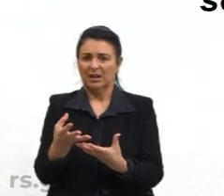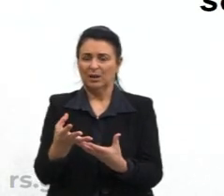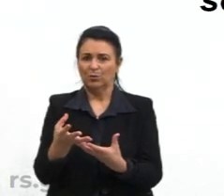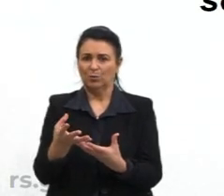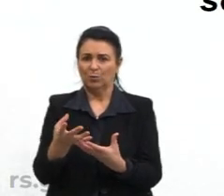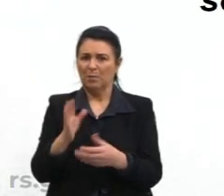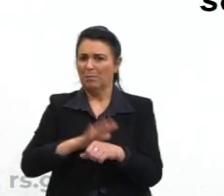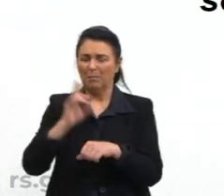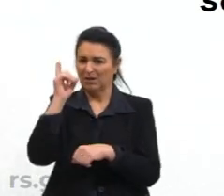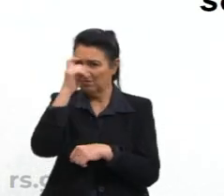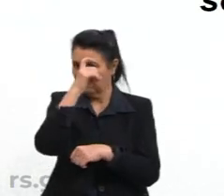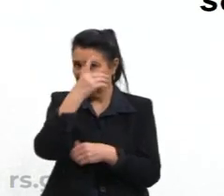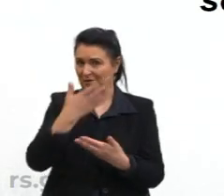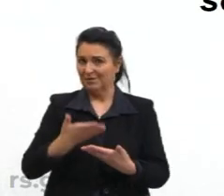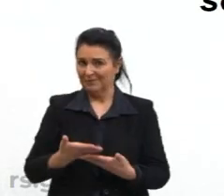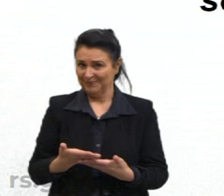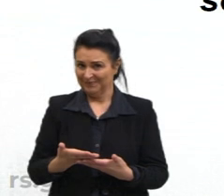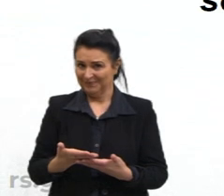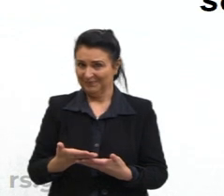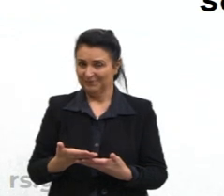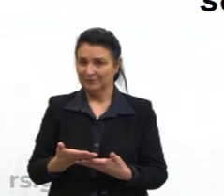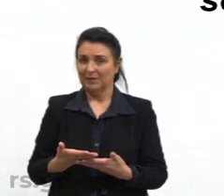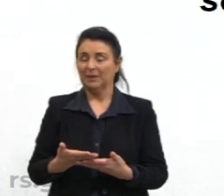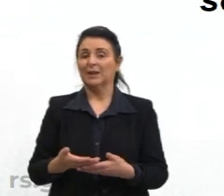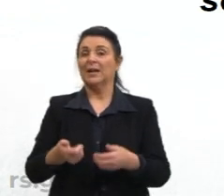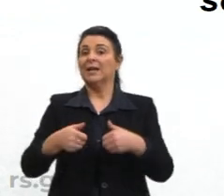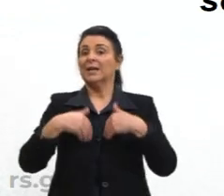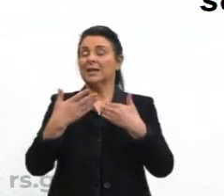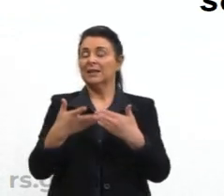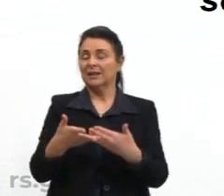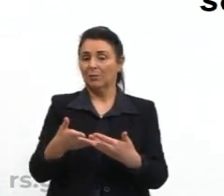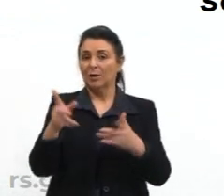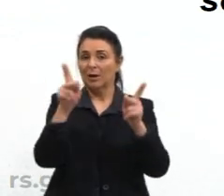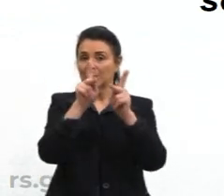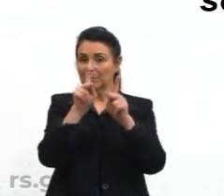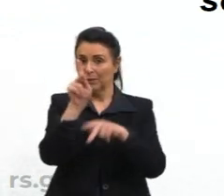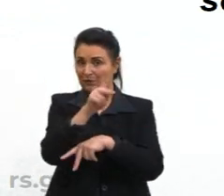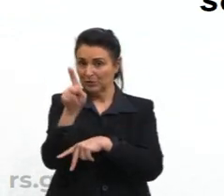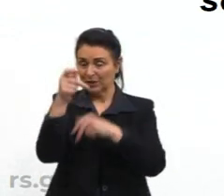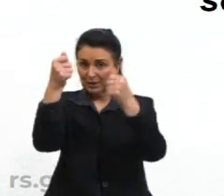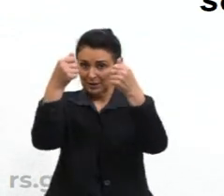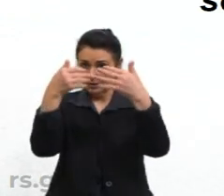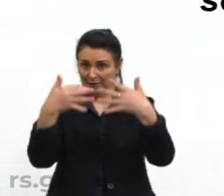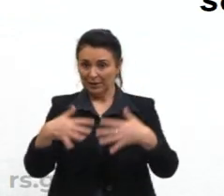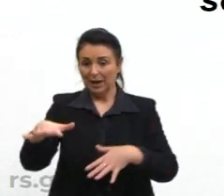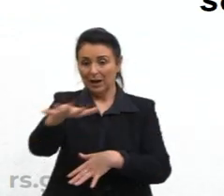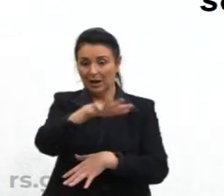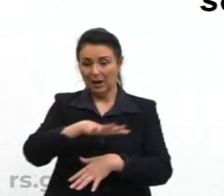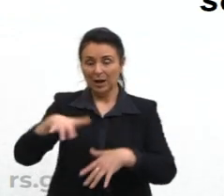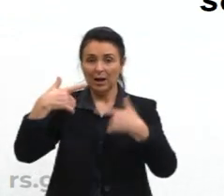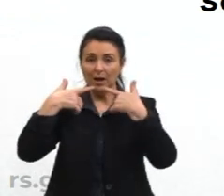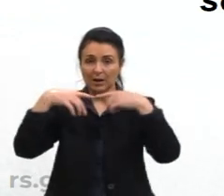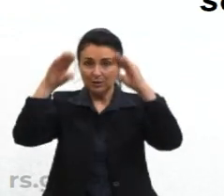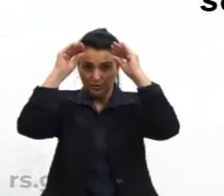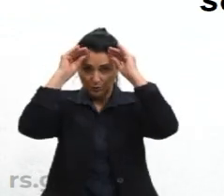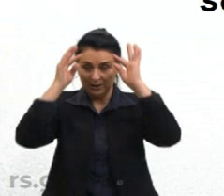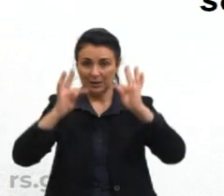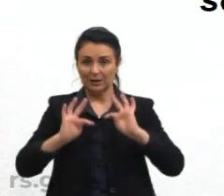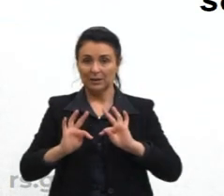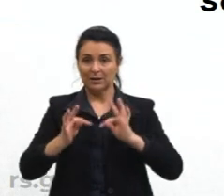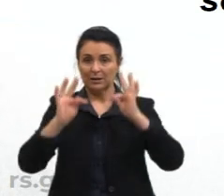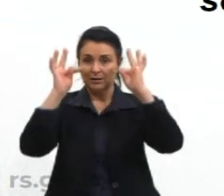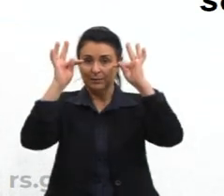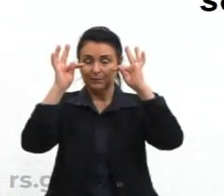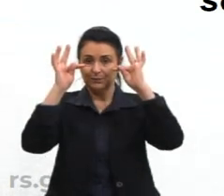Assim sendo, como já falei para vocês, a área de linguagens, códigos e suas tecnologias,